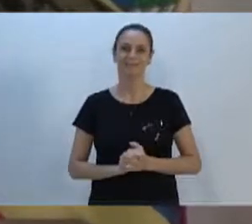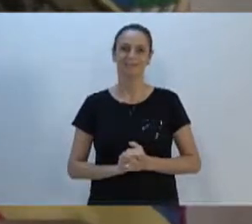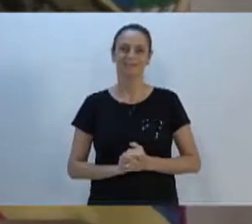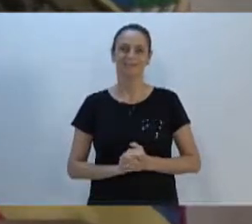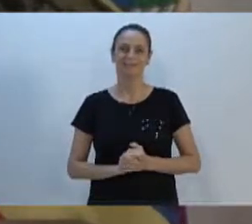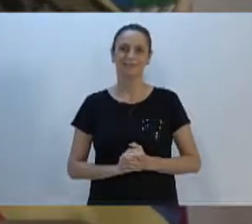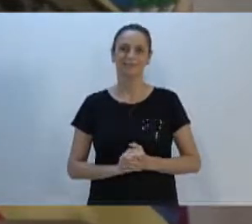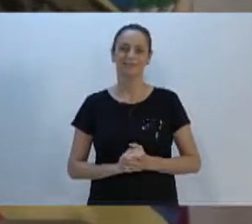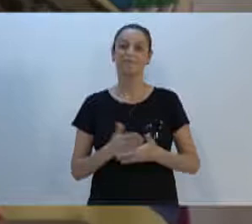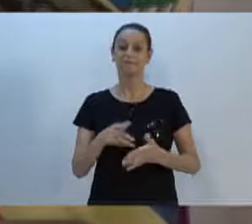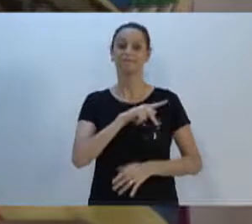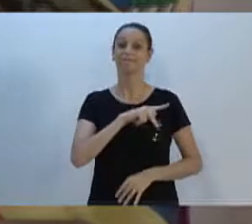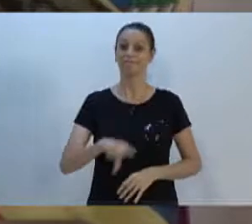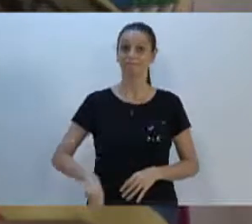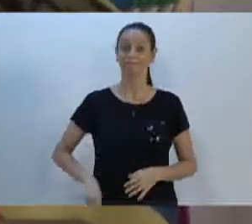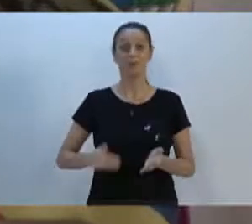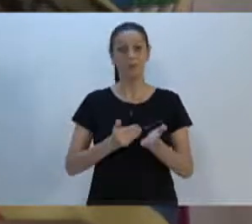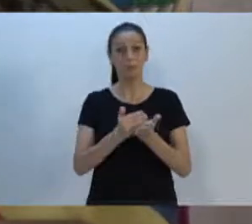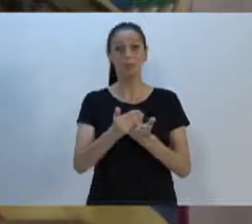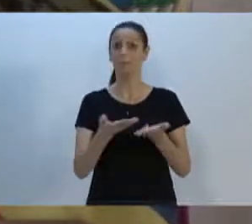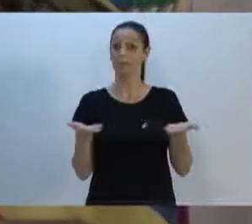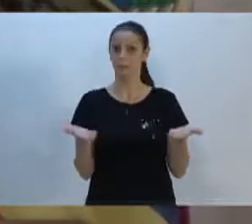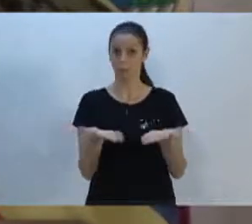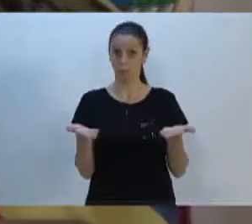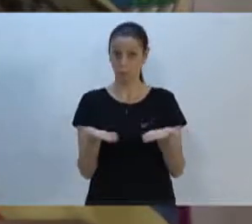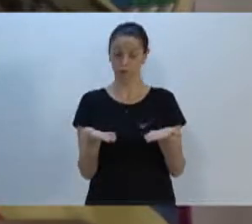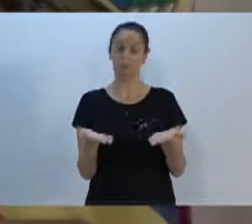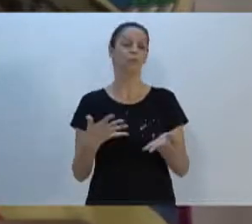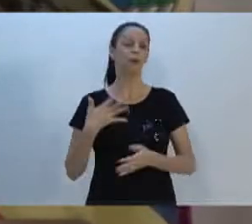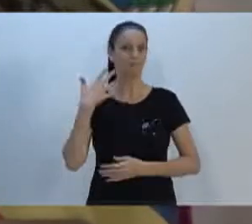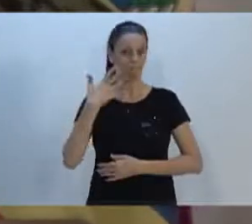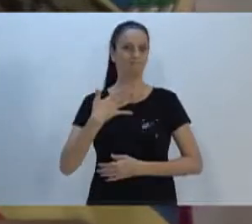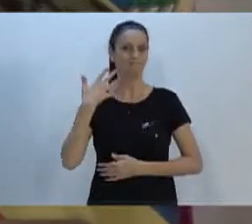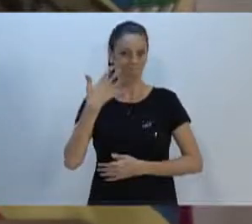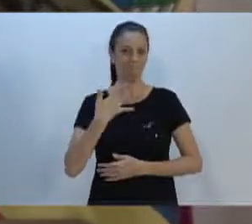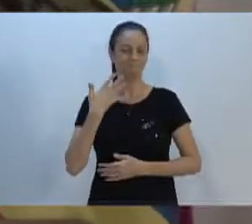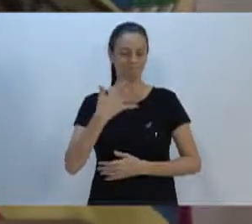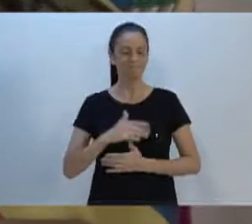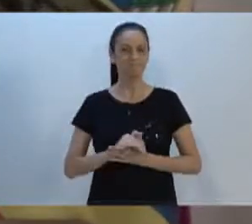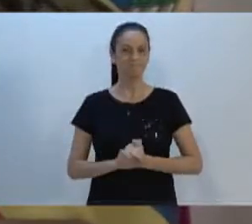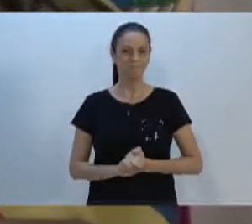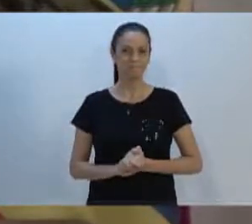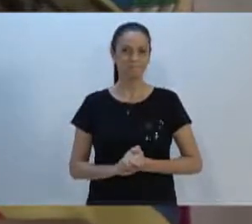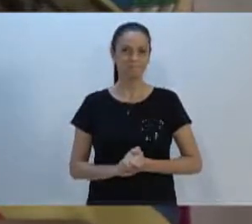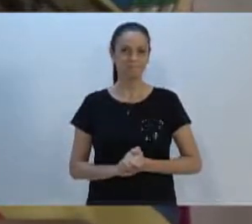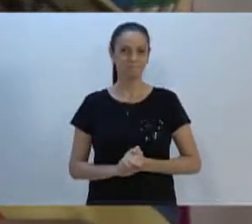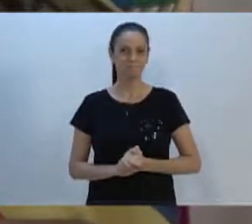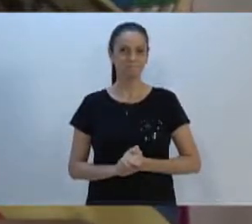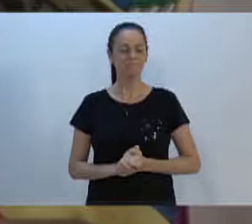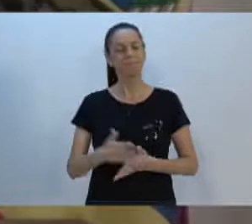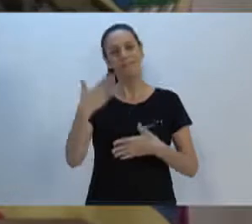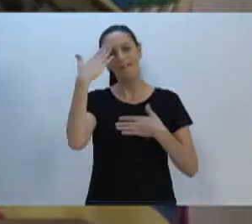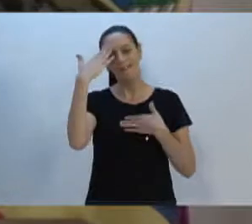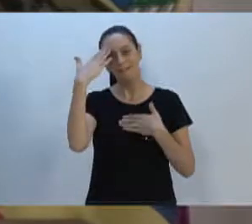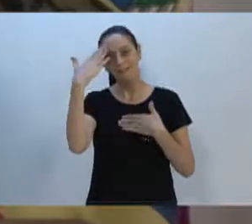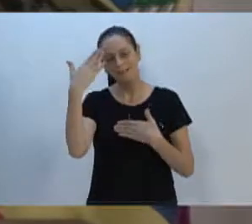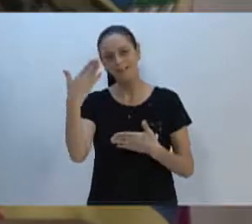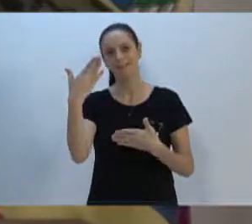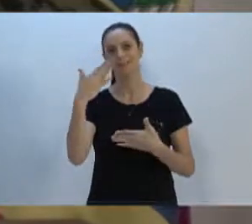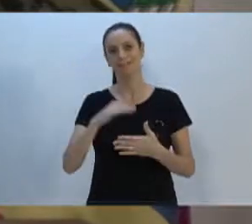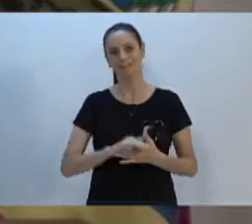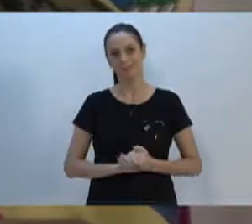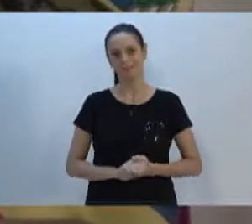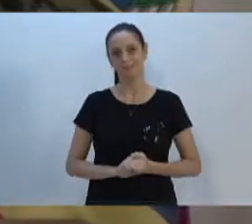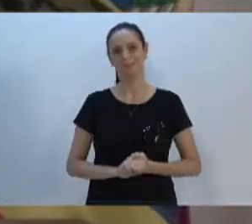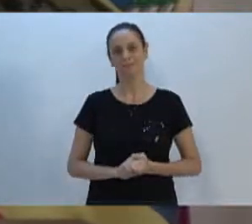Sr. Presidente, inicio hoje fazendo um agradecimento que